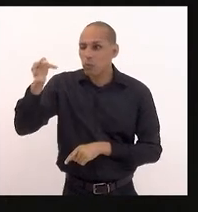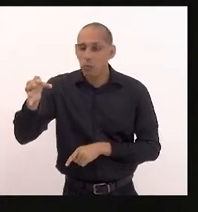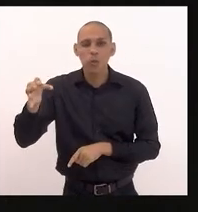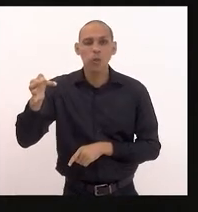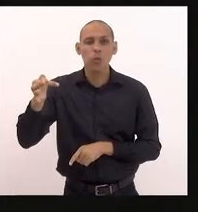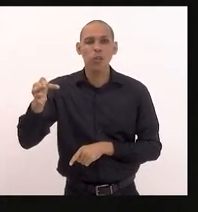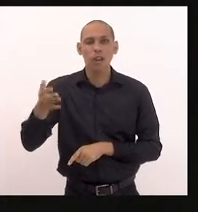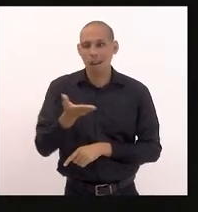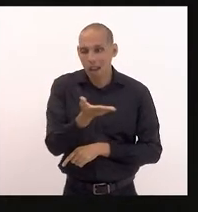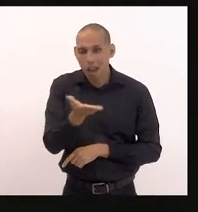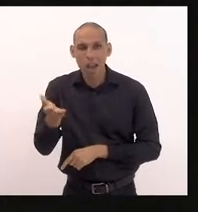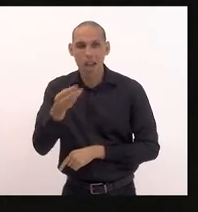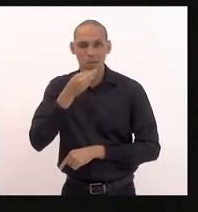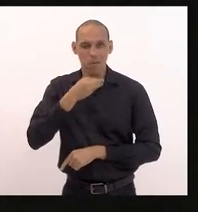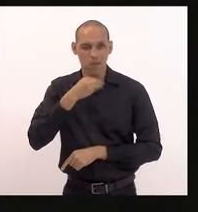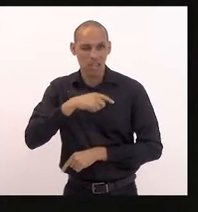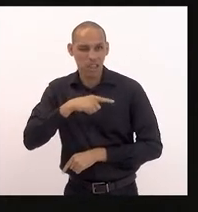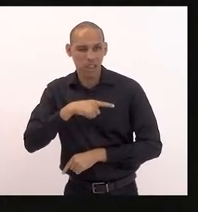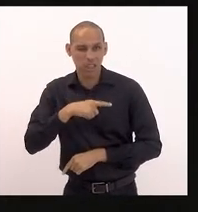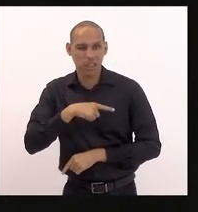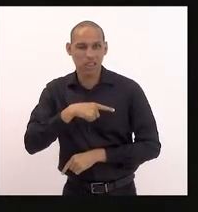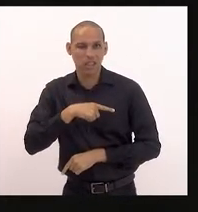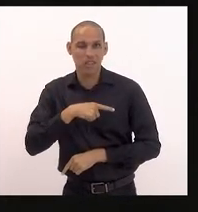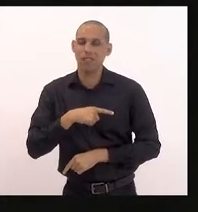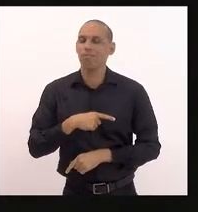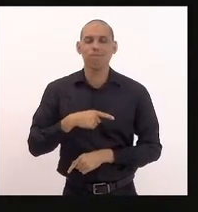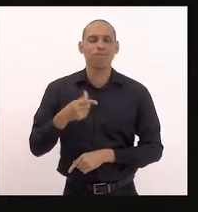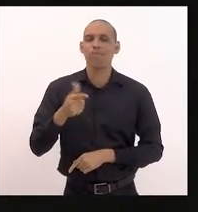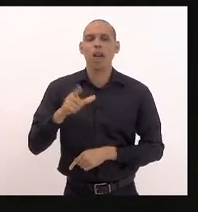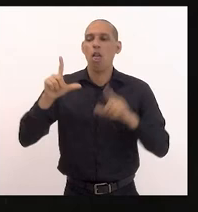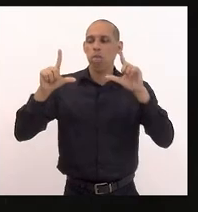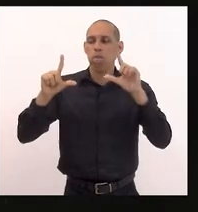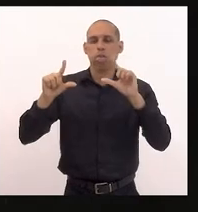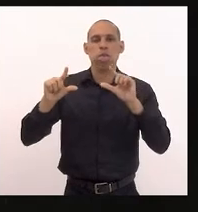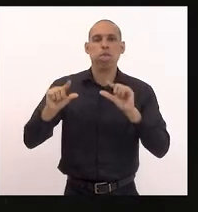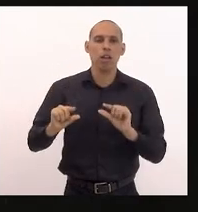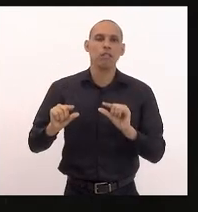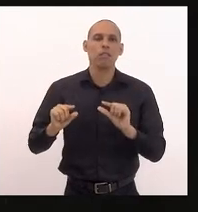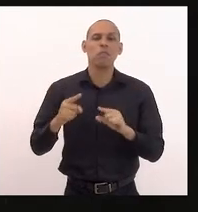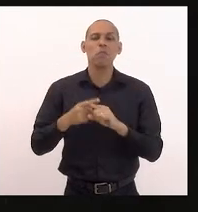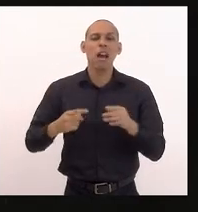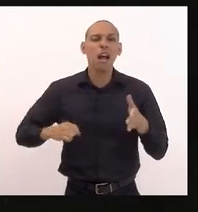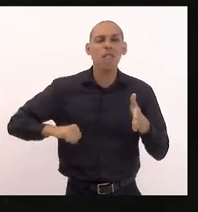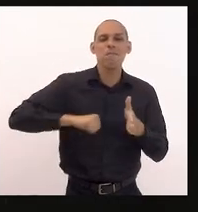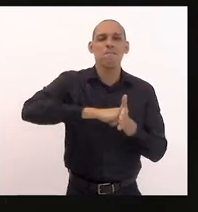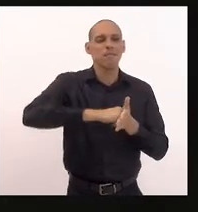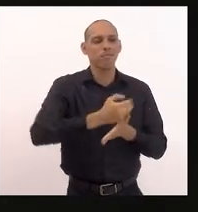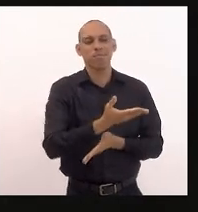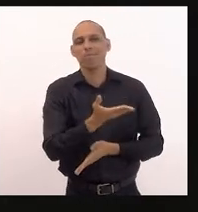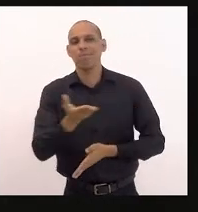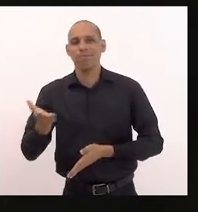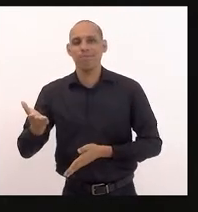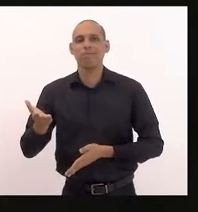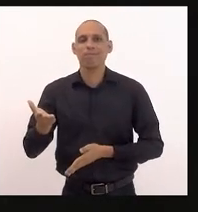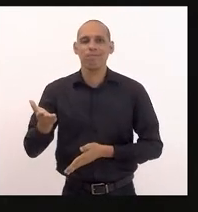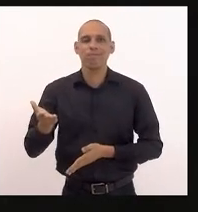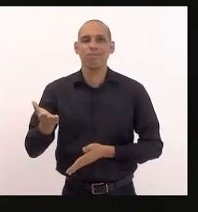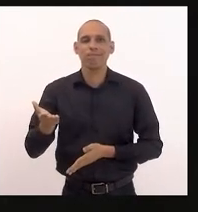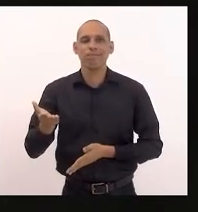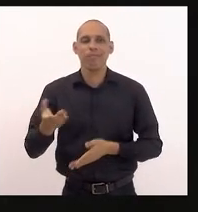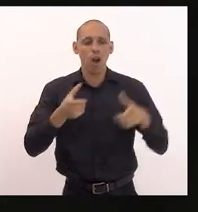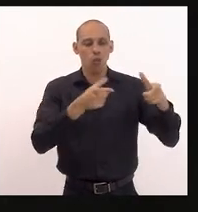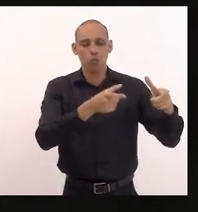oportunidades que serão dadas a essas crianças que são impactadas por essa nesses